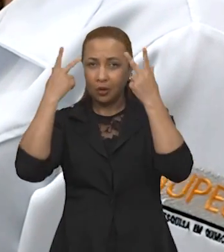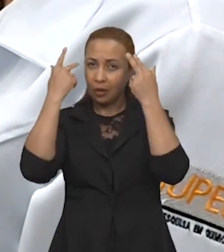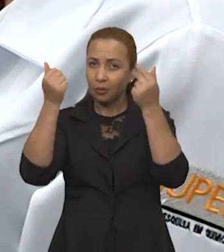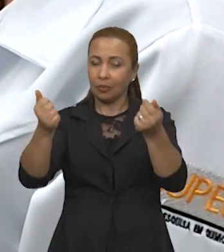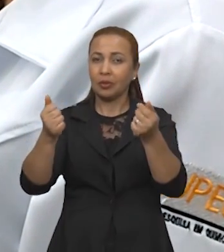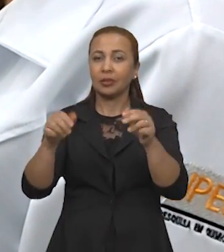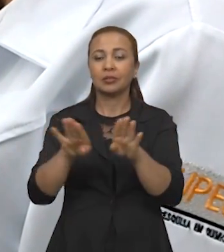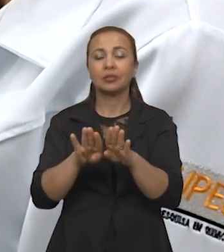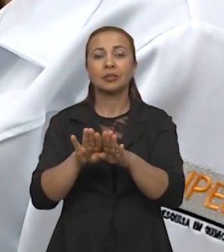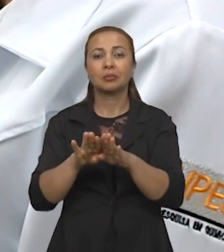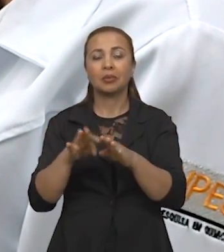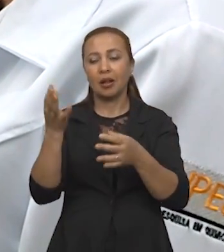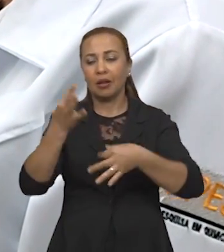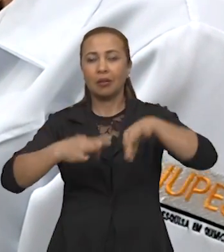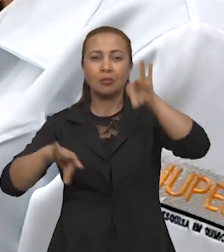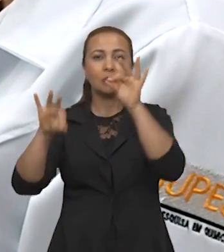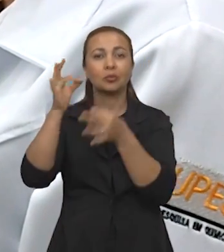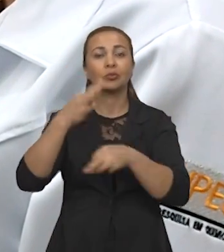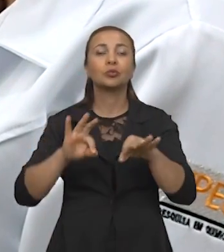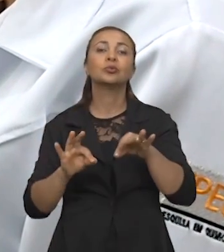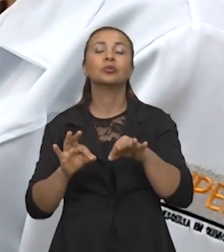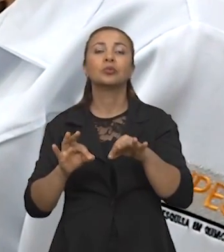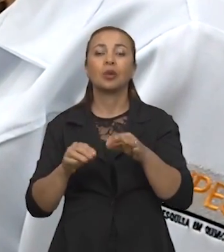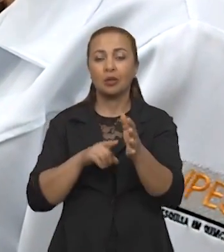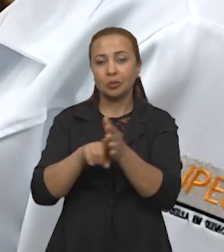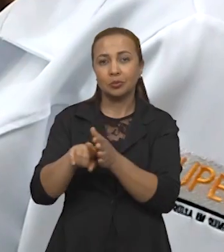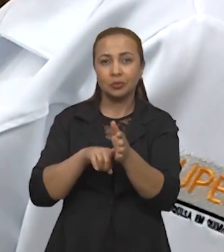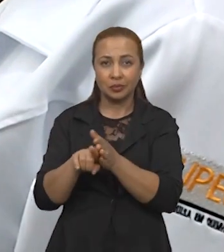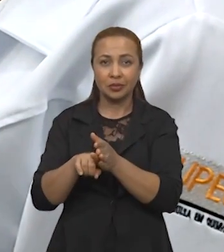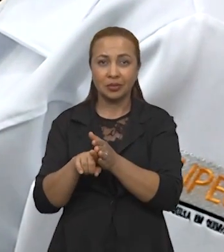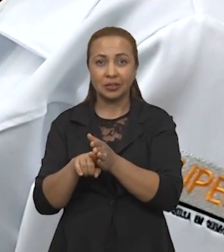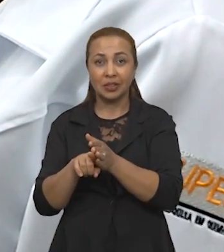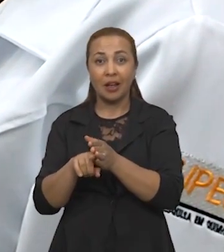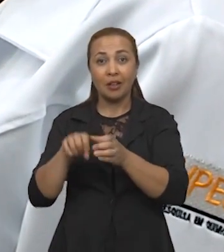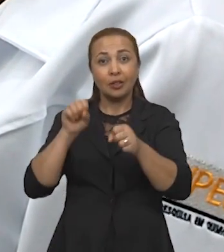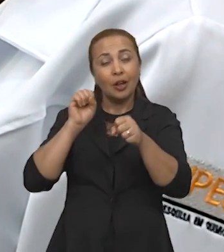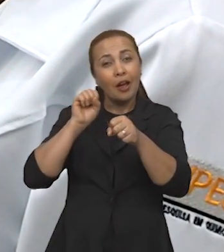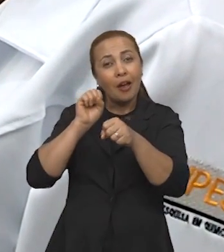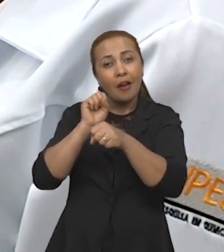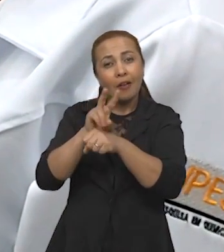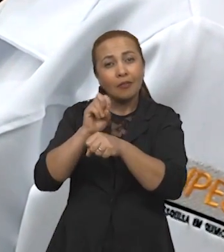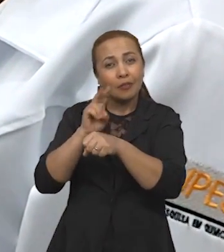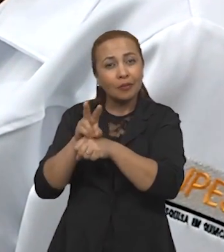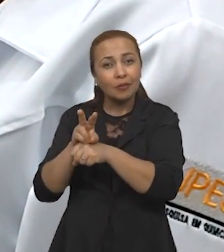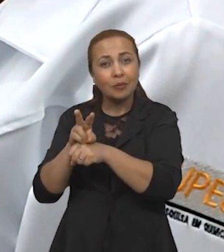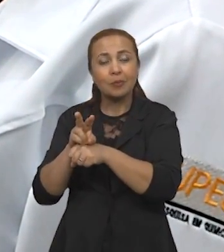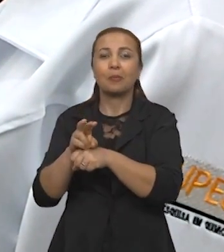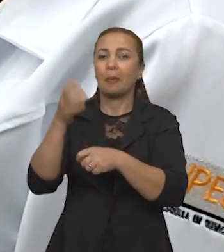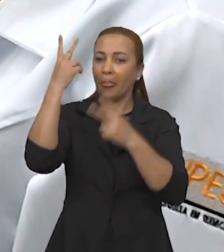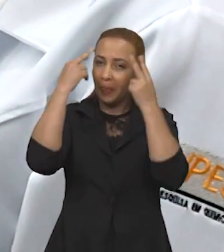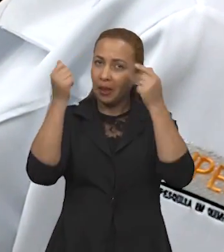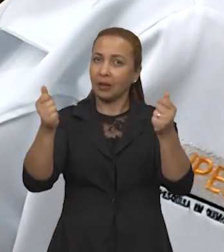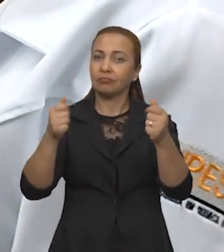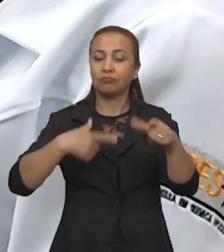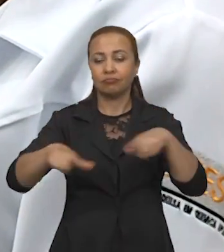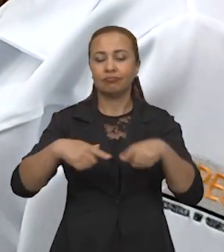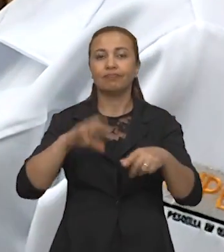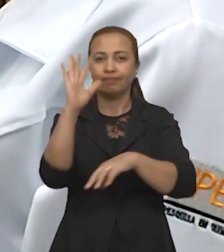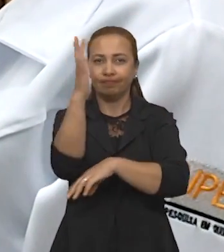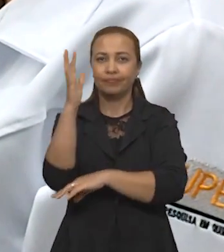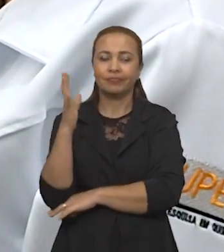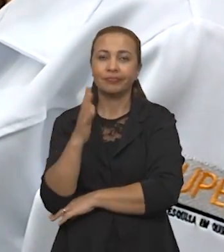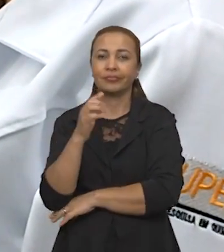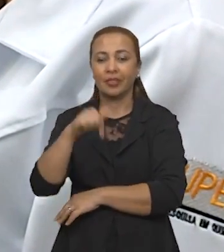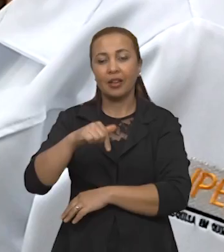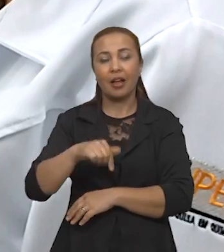e o laboratório de pesquisa de inseticidas naturais. Trabalhamos, então, com espécies vegetais,